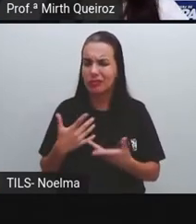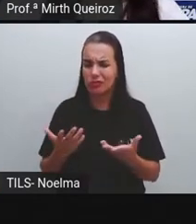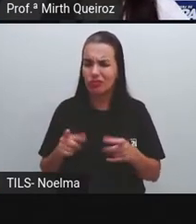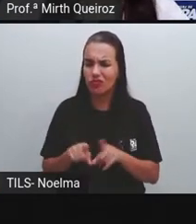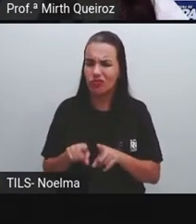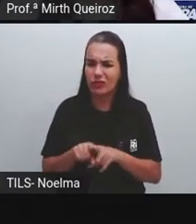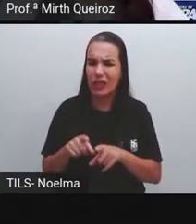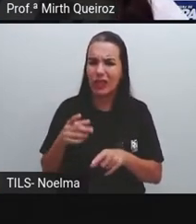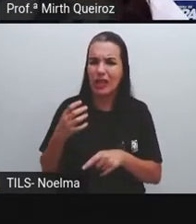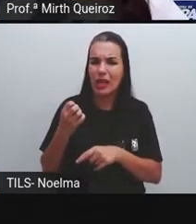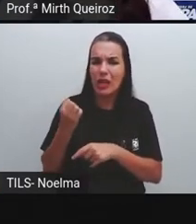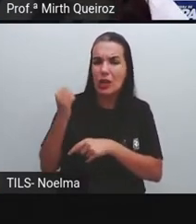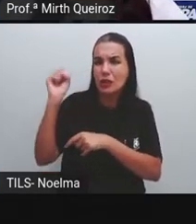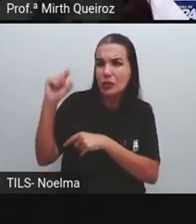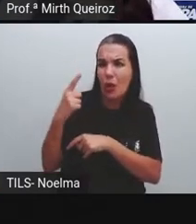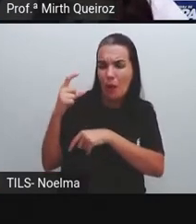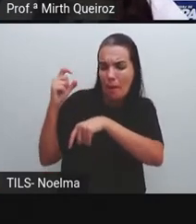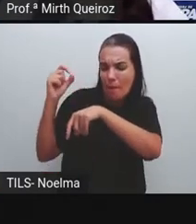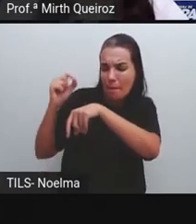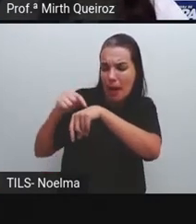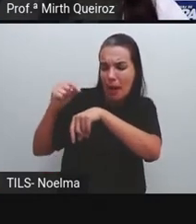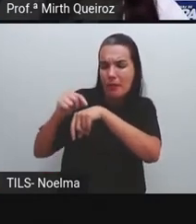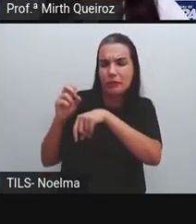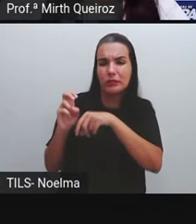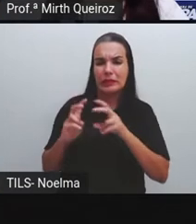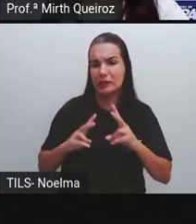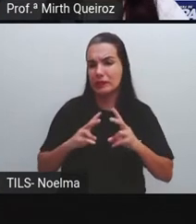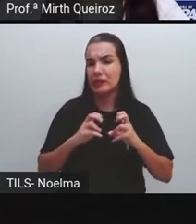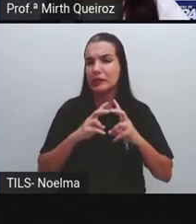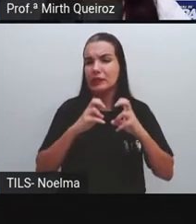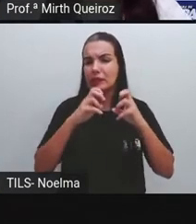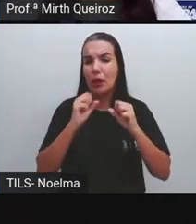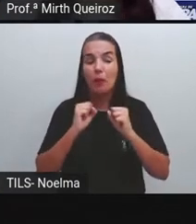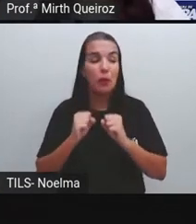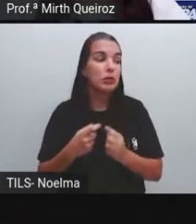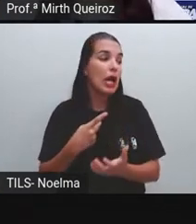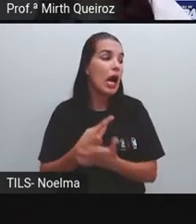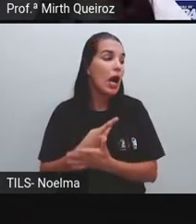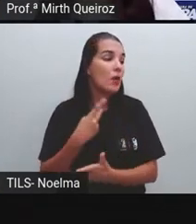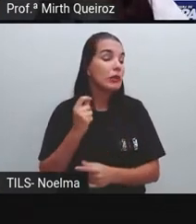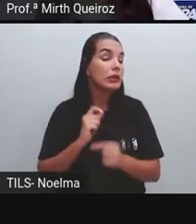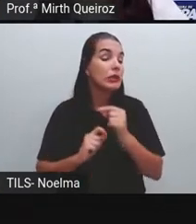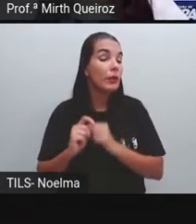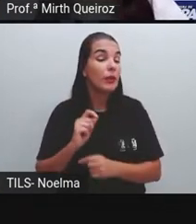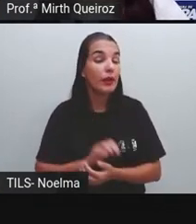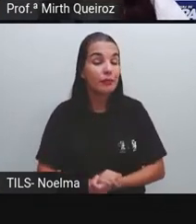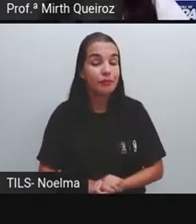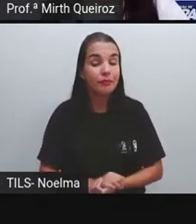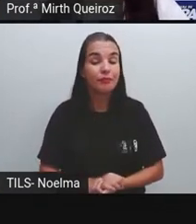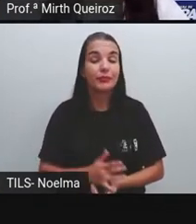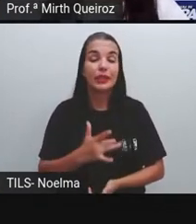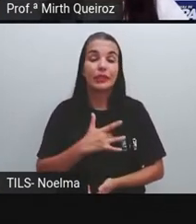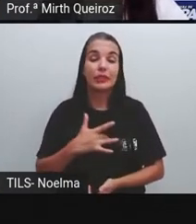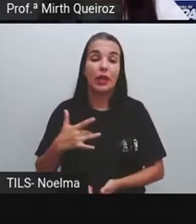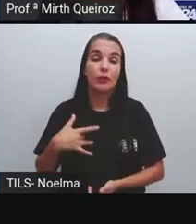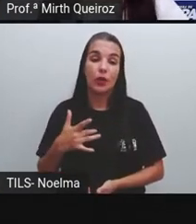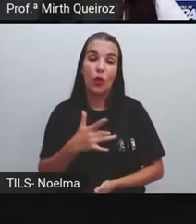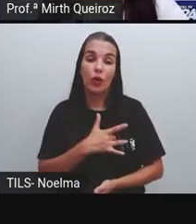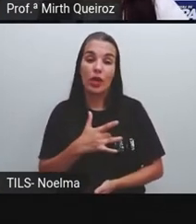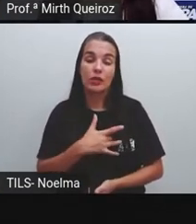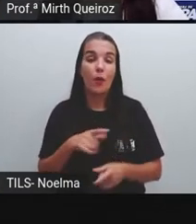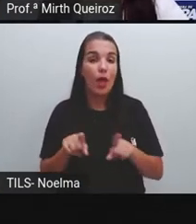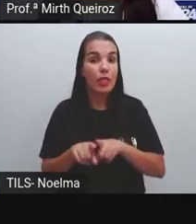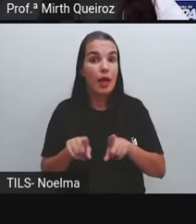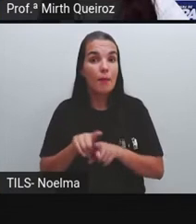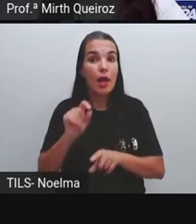queimaduras, além do câncer de pele, pode gerar infarto, dentre outros problemas. Problemas respiratórios também